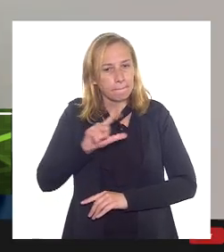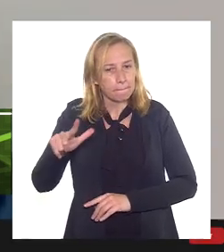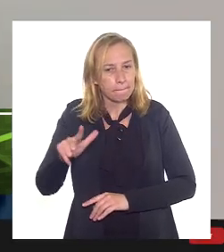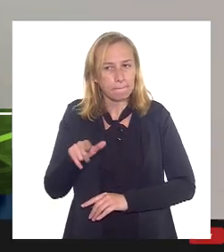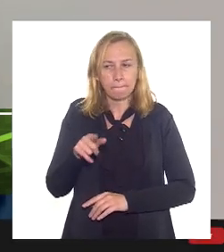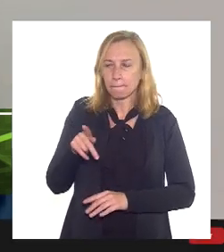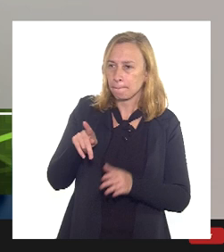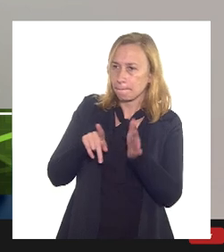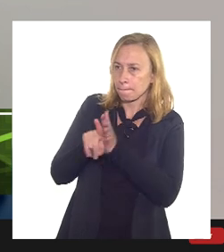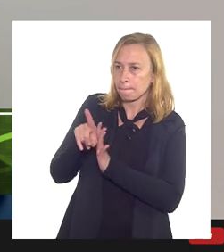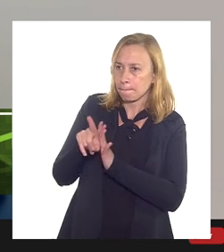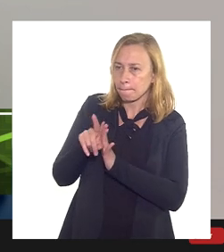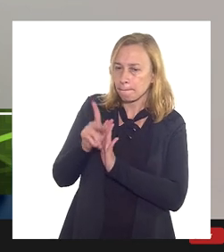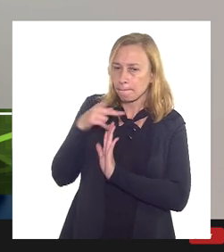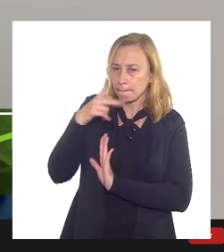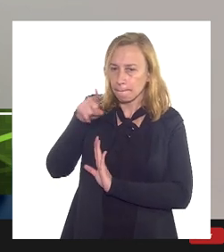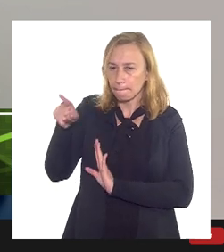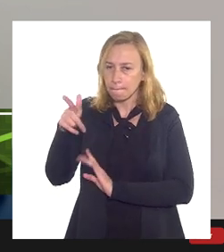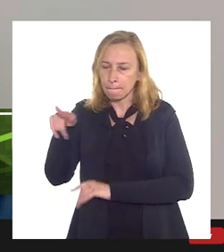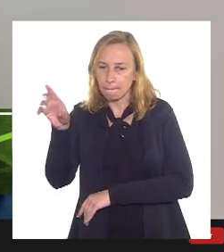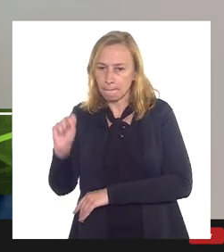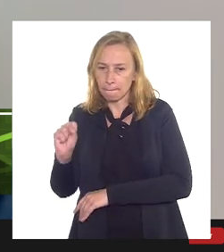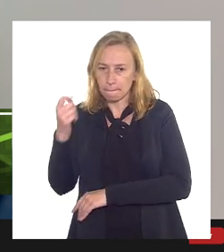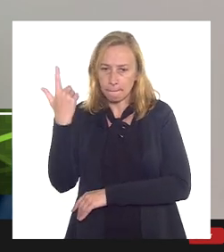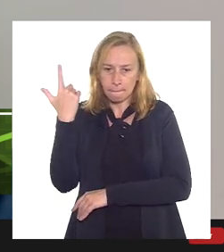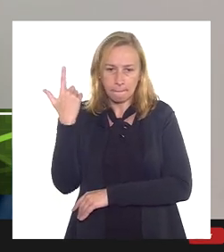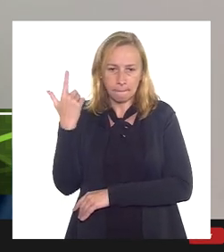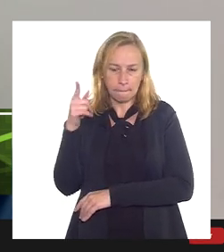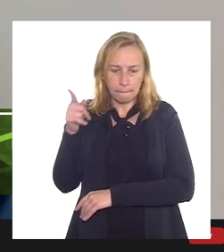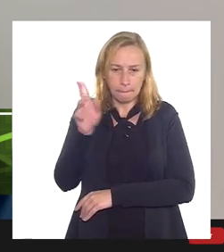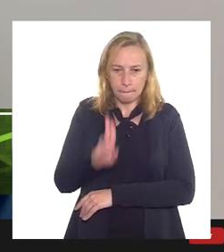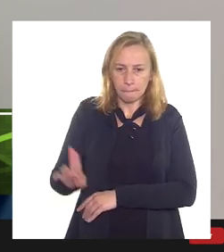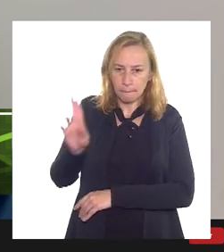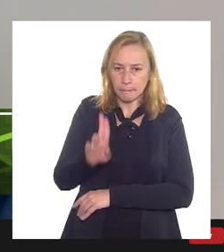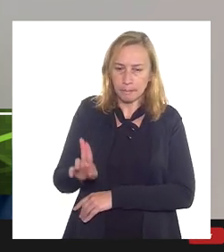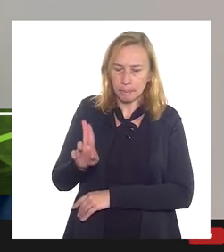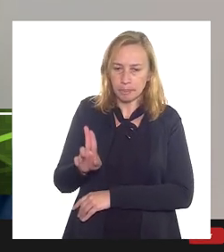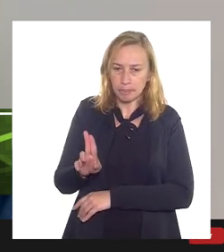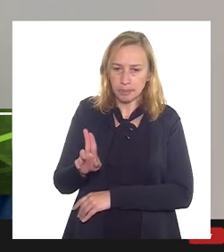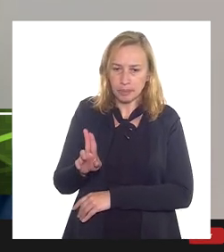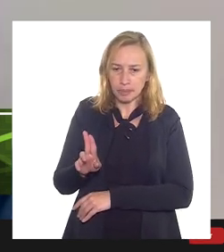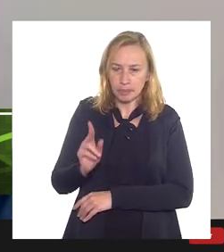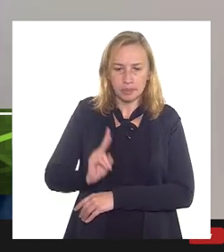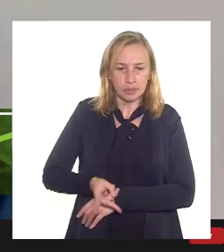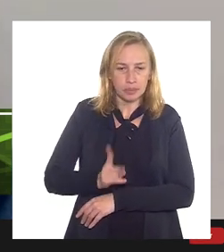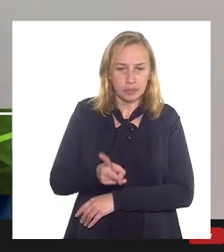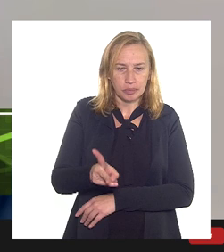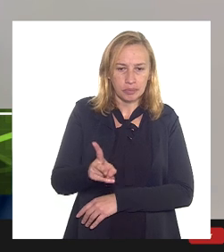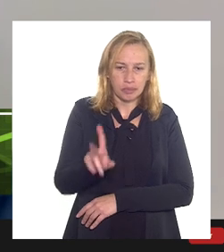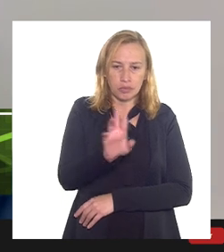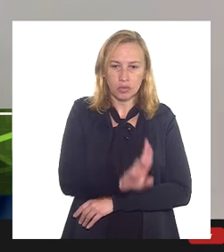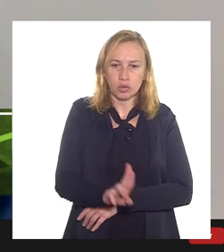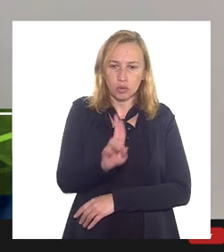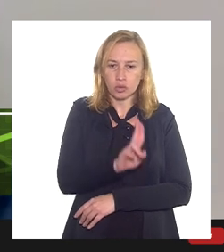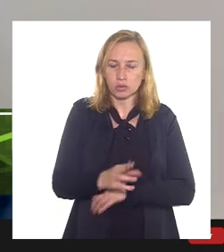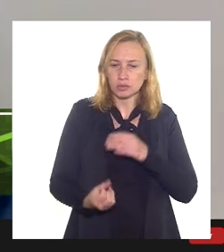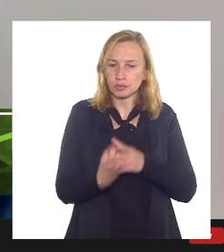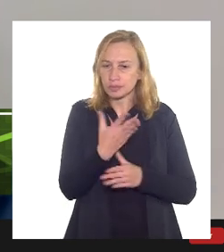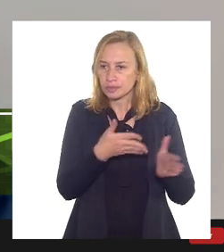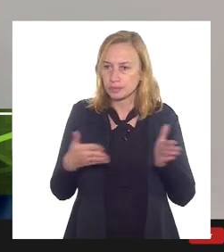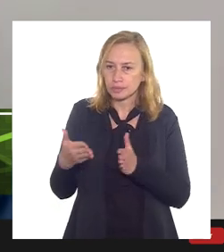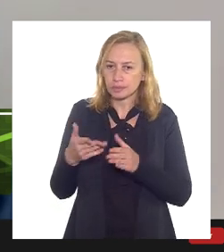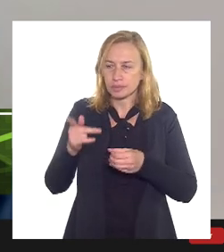é que o gás que vocês estão usando isso é todo necessário para manter a tua produtividade e produção de